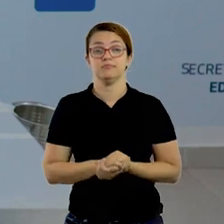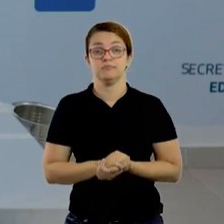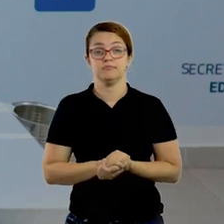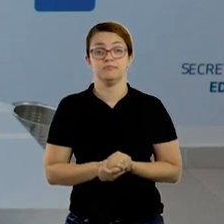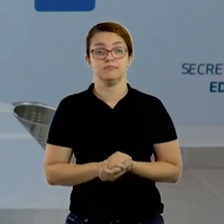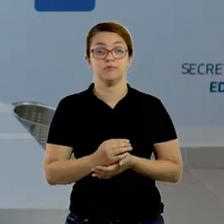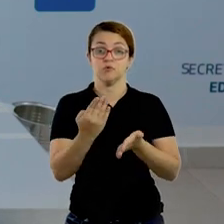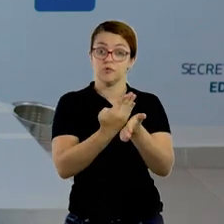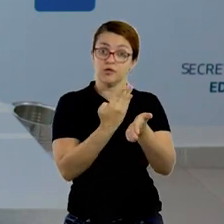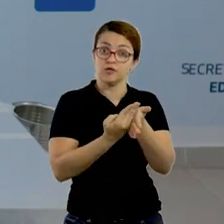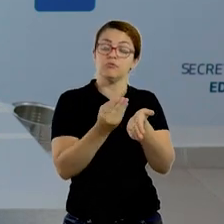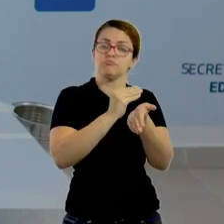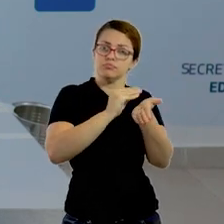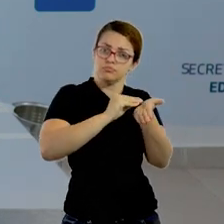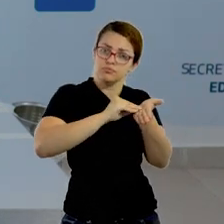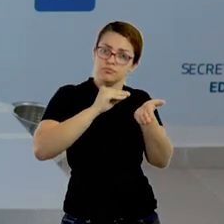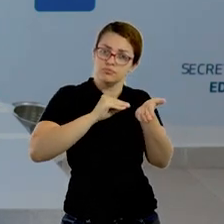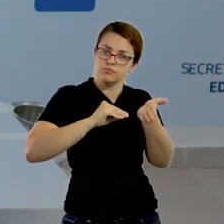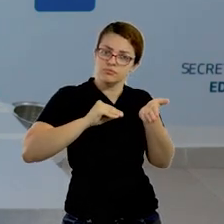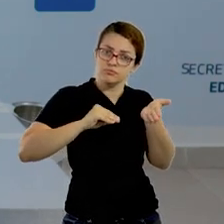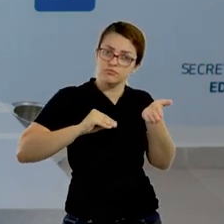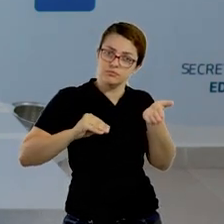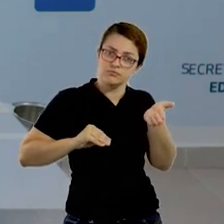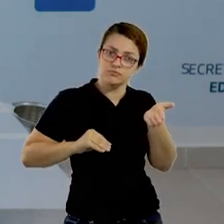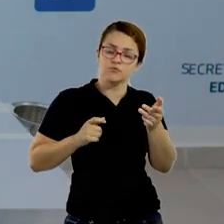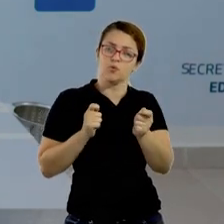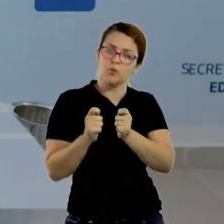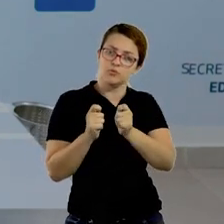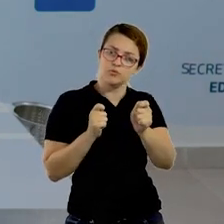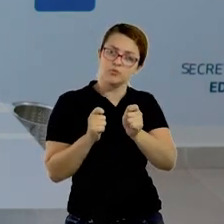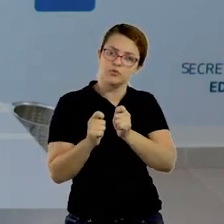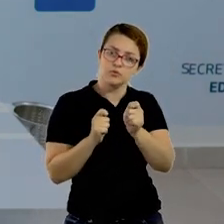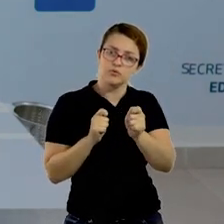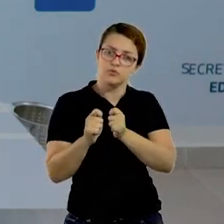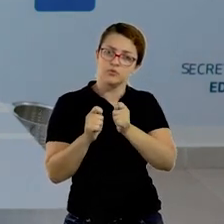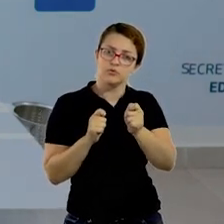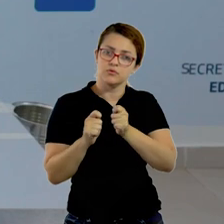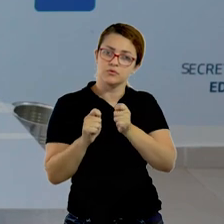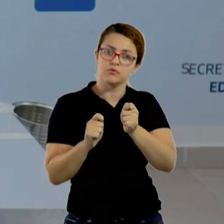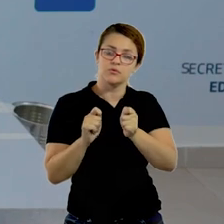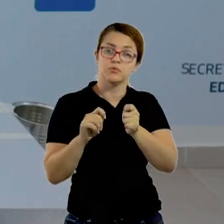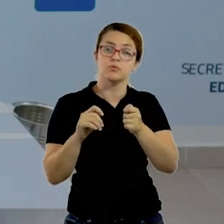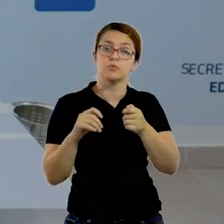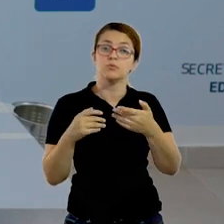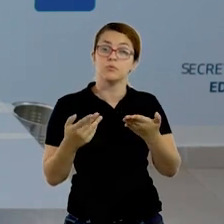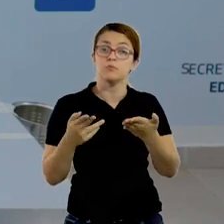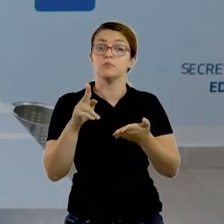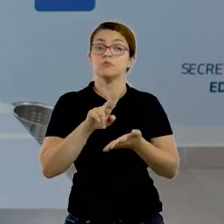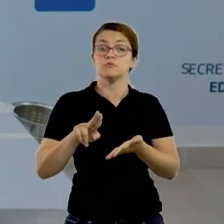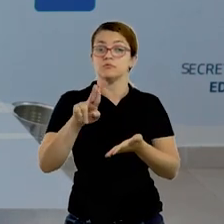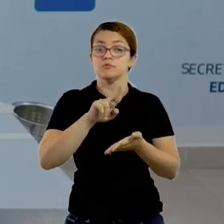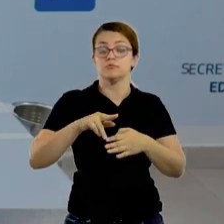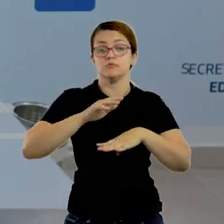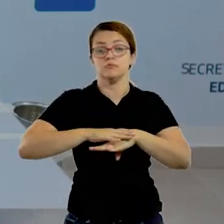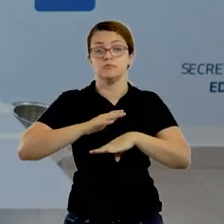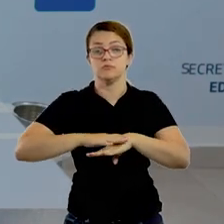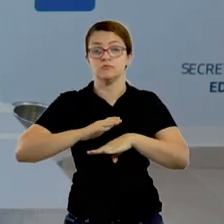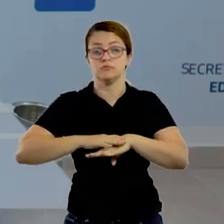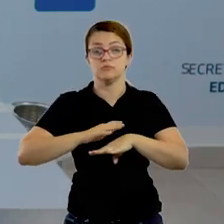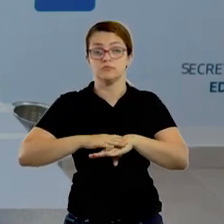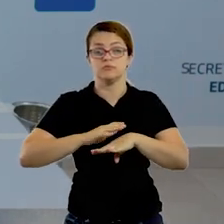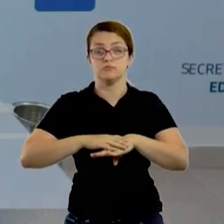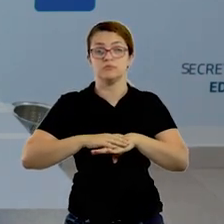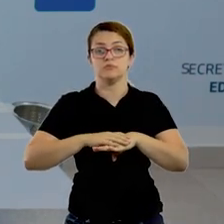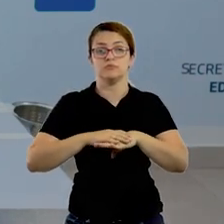semana, tá? Registra no caderno para você ter esse controle de quais atividades que você está fazendo e